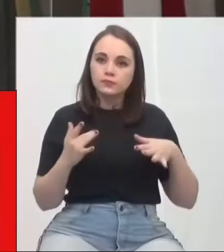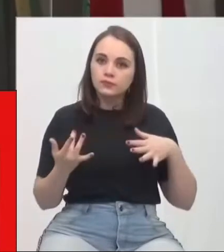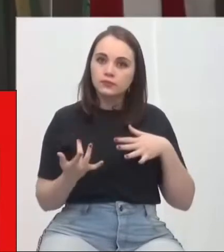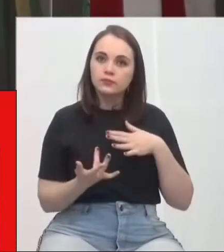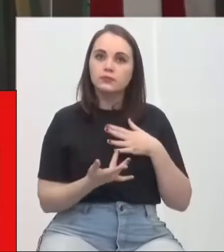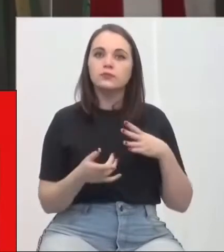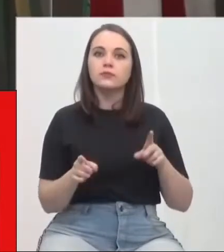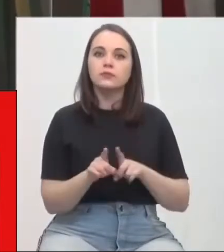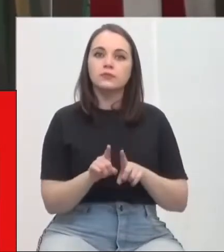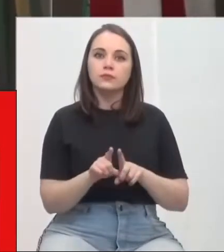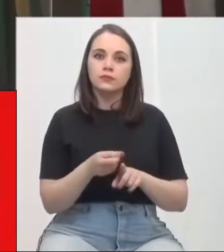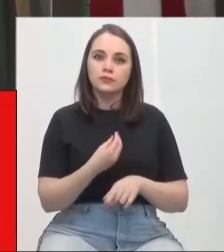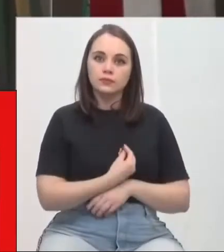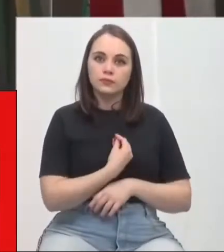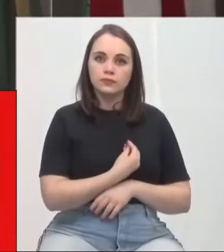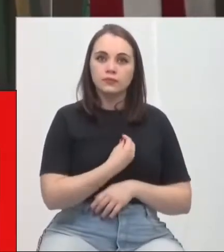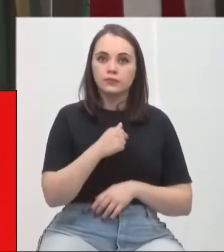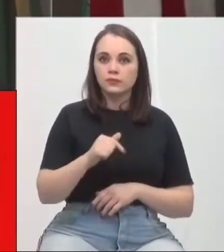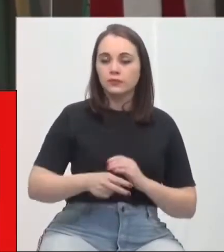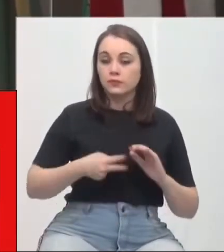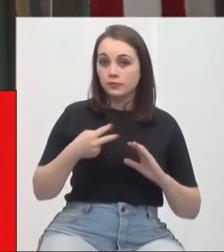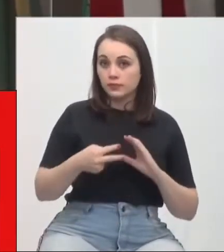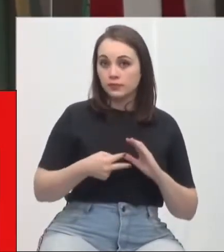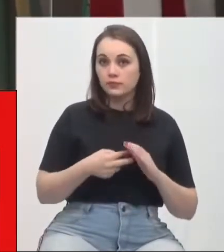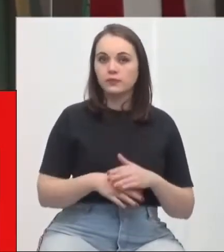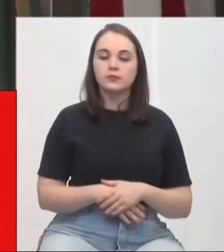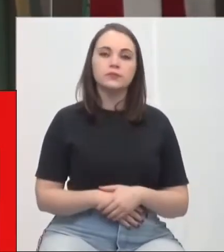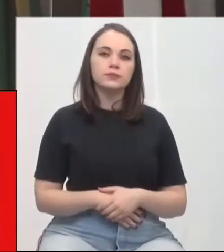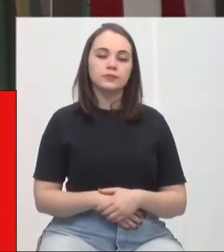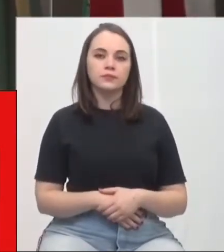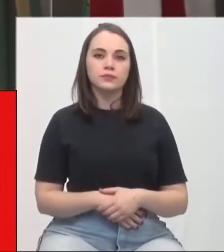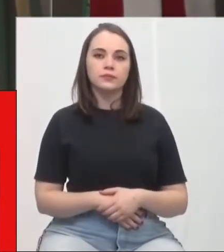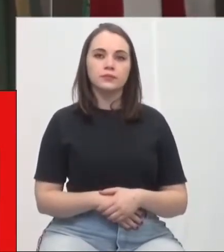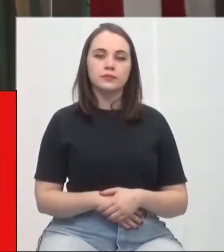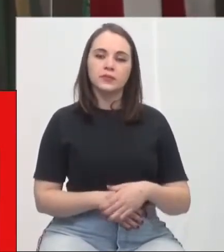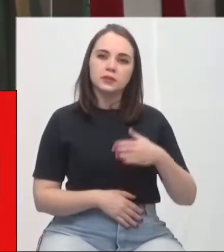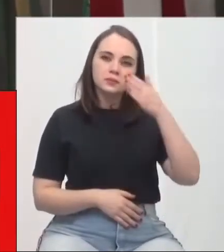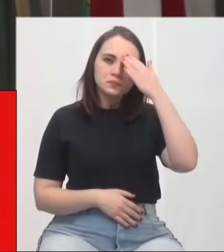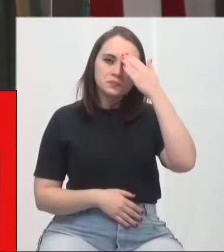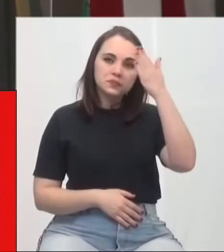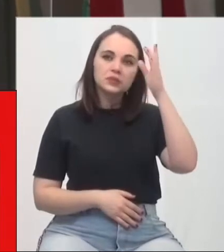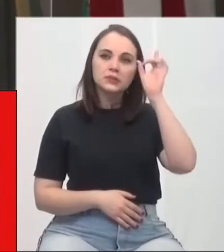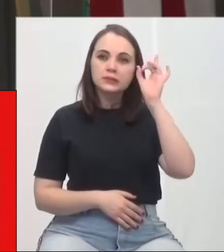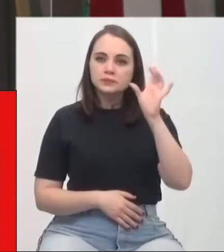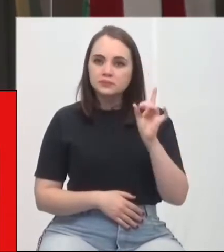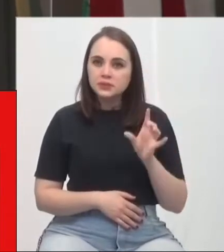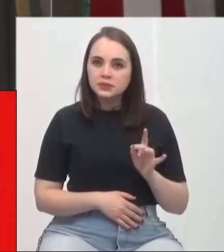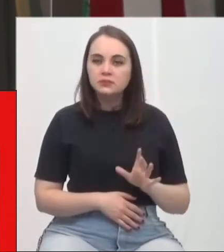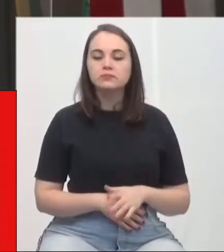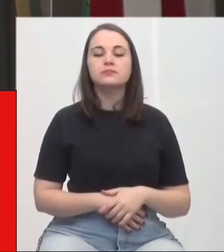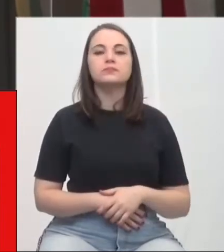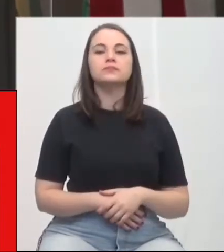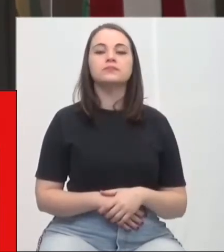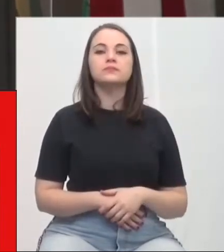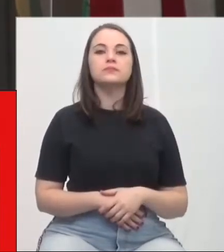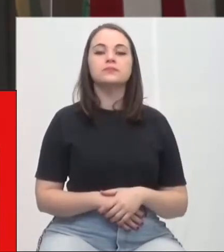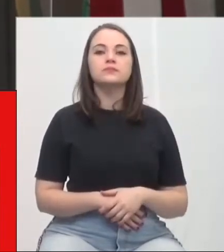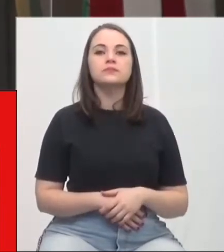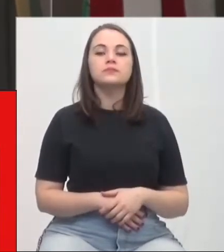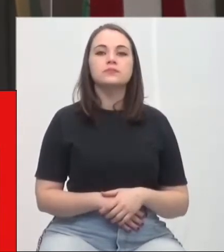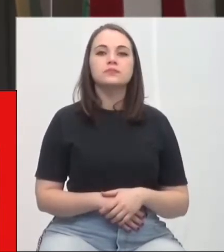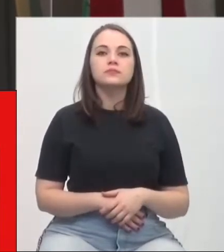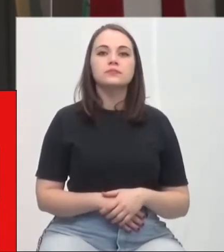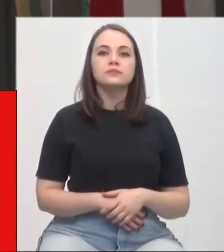sociais, que nos acompanham aqui nesta casa. Nosso muito obrigado. Senhores vereadores,